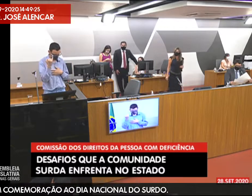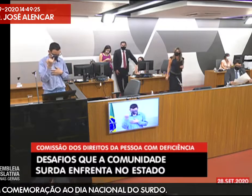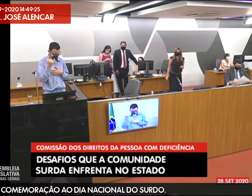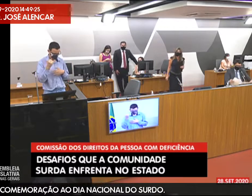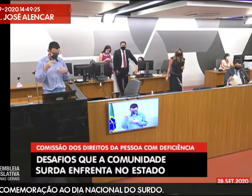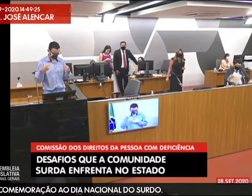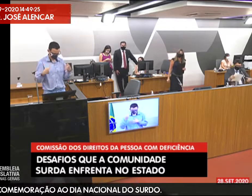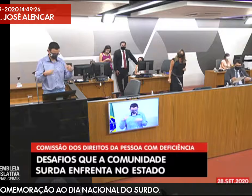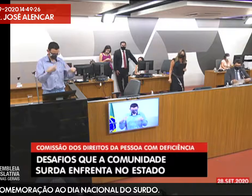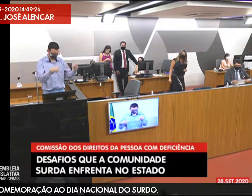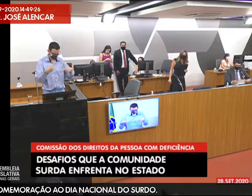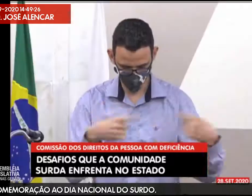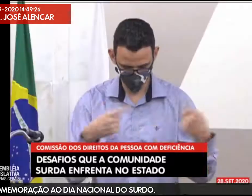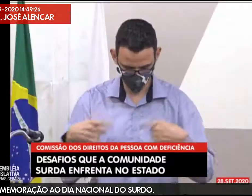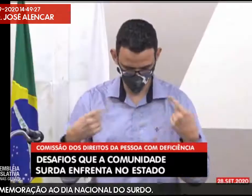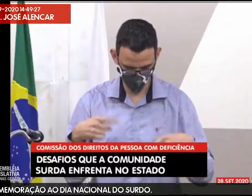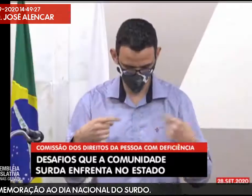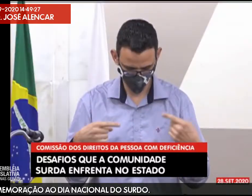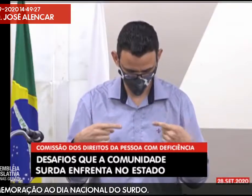É muito importante